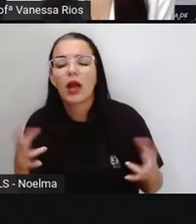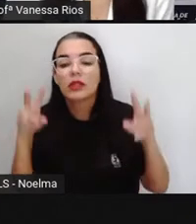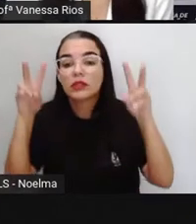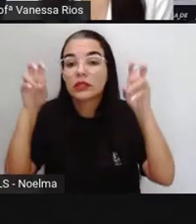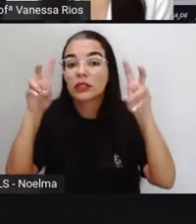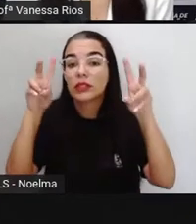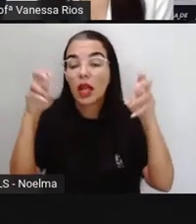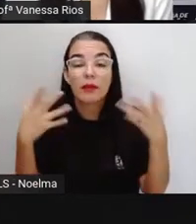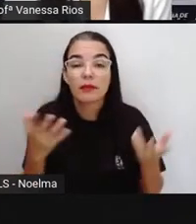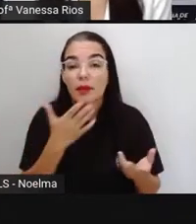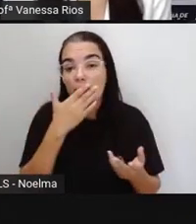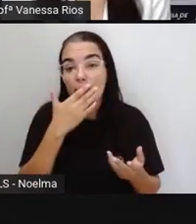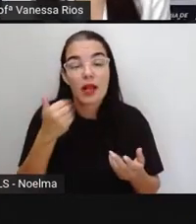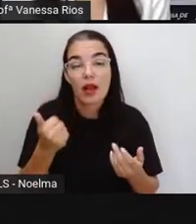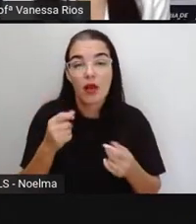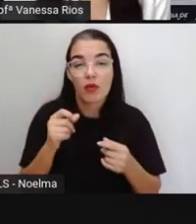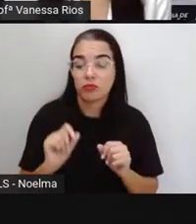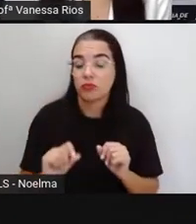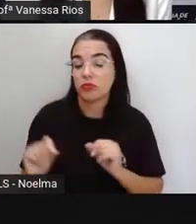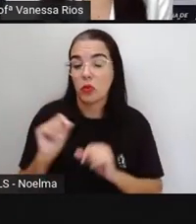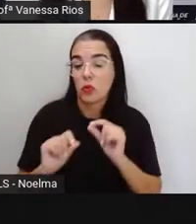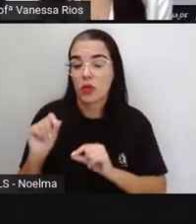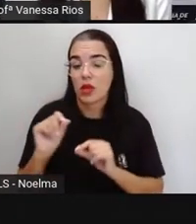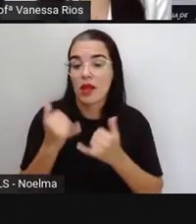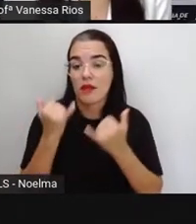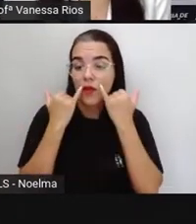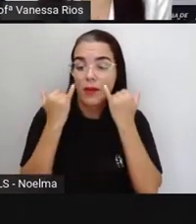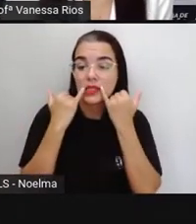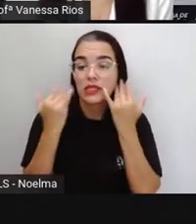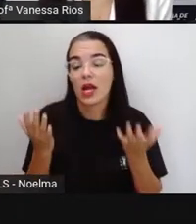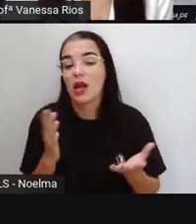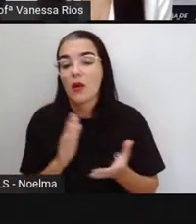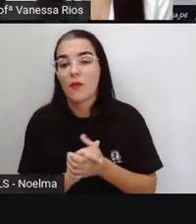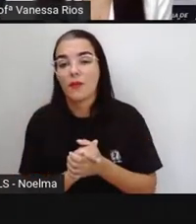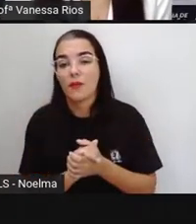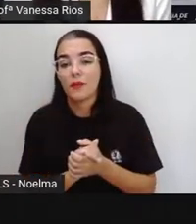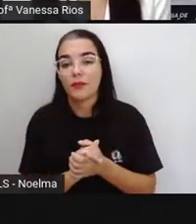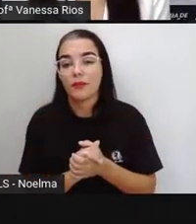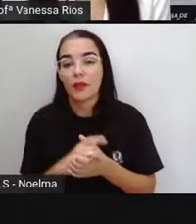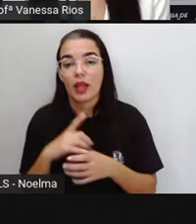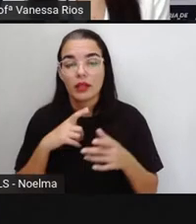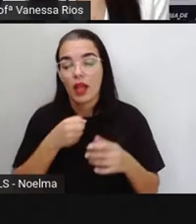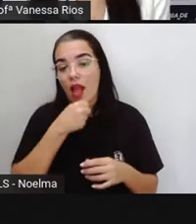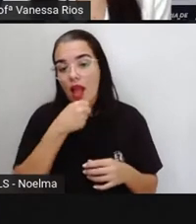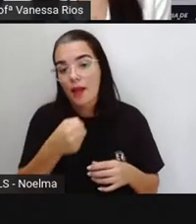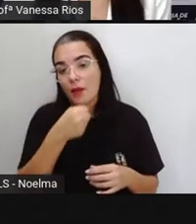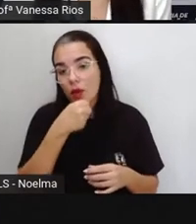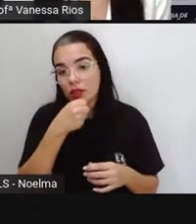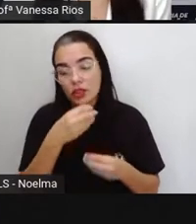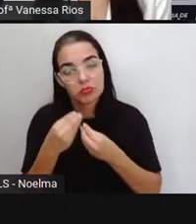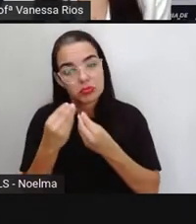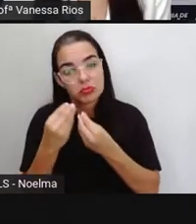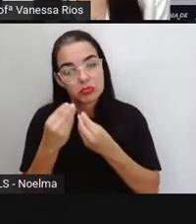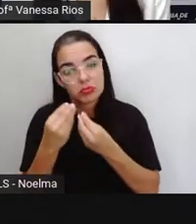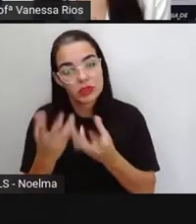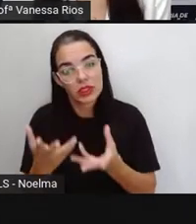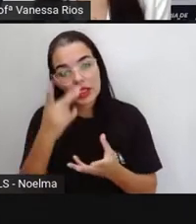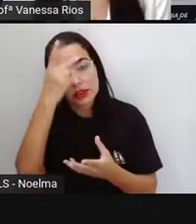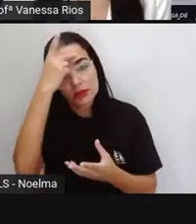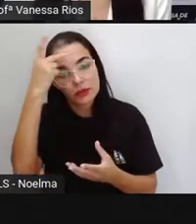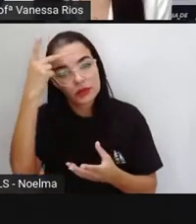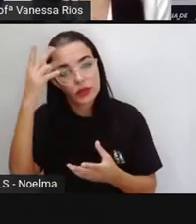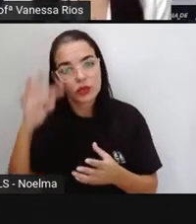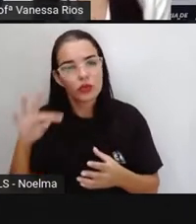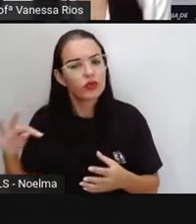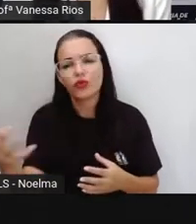possam ficar sabendo, né? Sobre o quê? Quais são as informações que as reportagens podem trazer para o público em